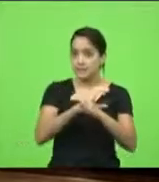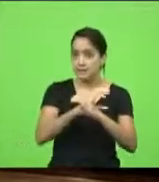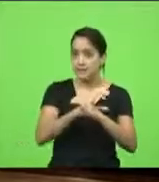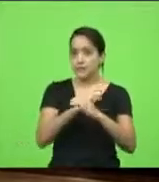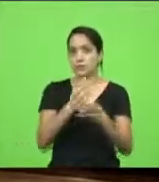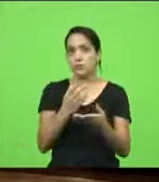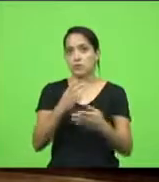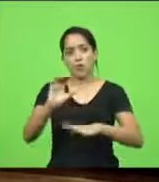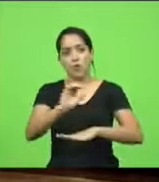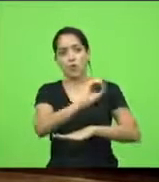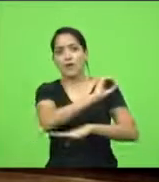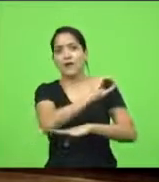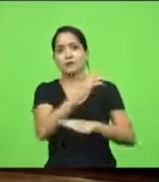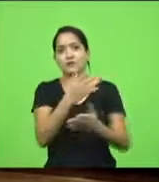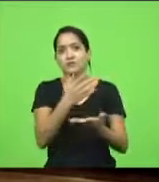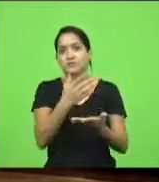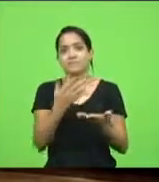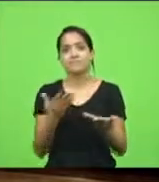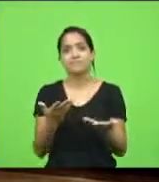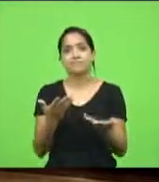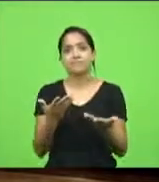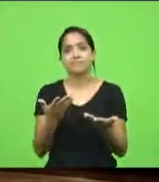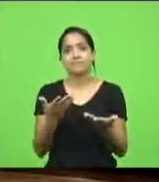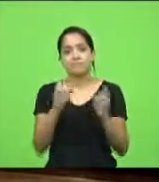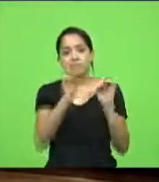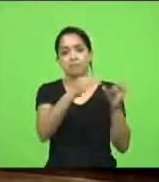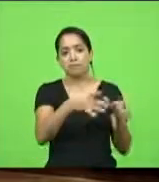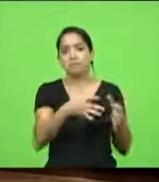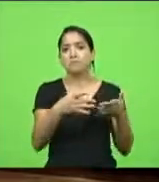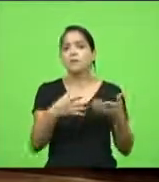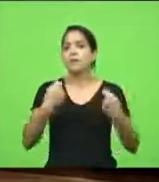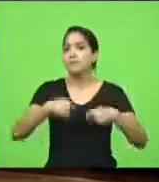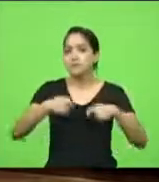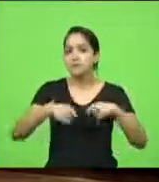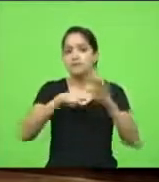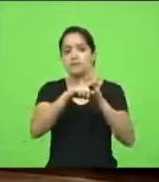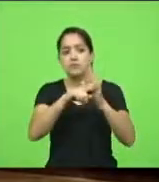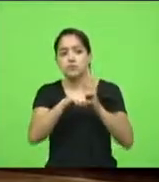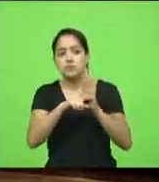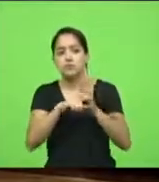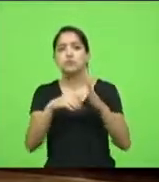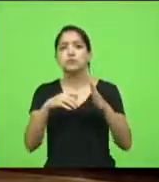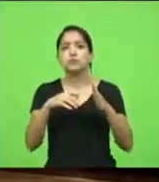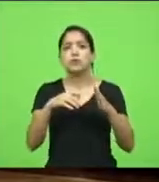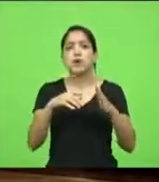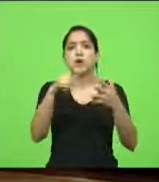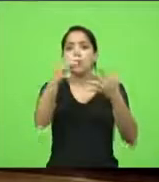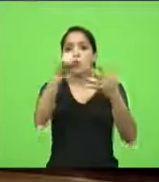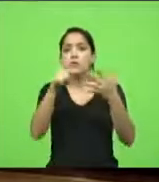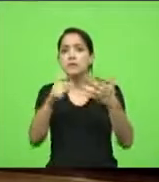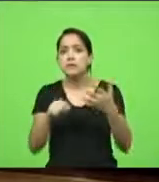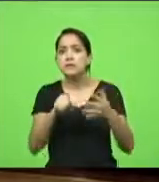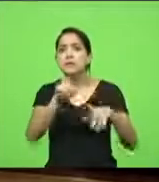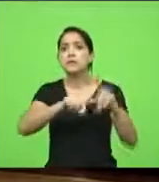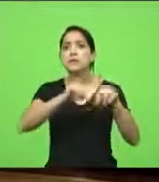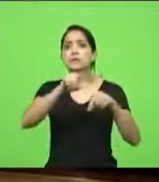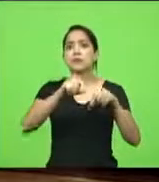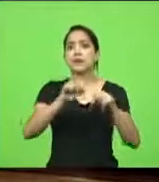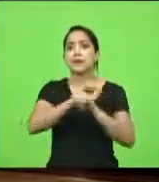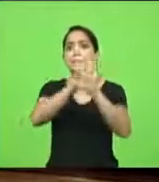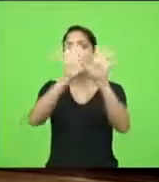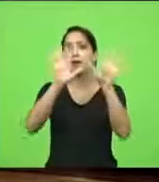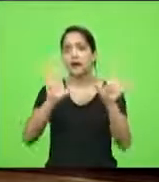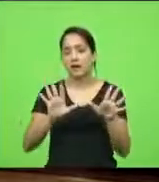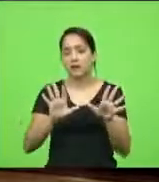Oeste nem se fala. Então, eu acho que a gente precisaria, de fato, fazer um estudo disso. Qual é o critério? Transparente para